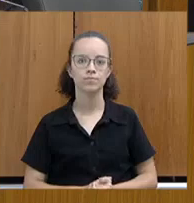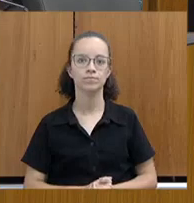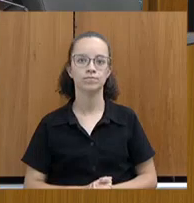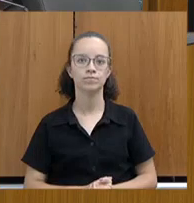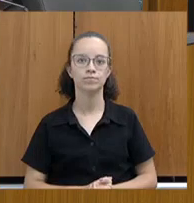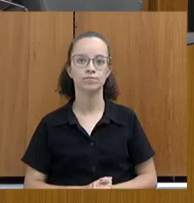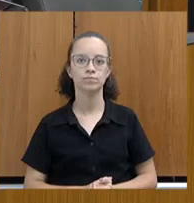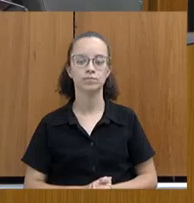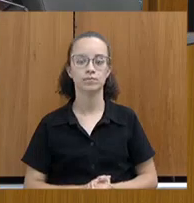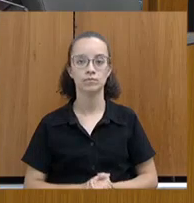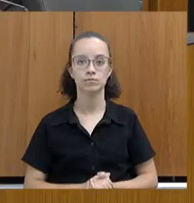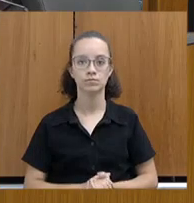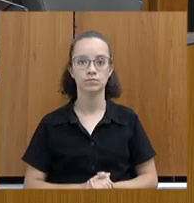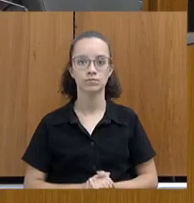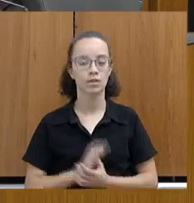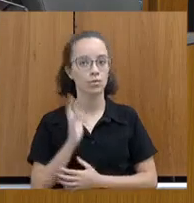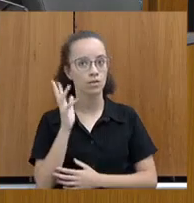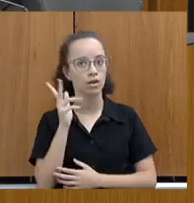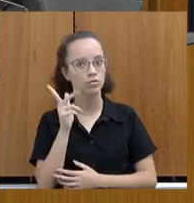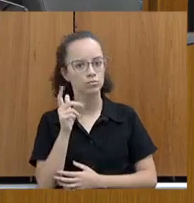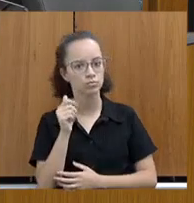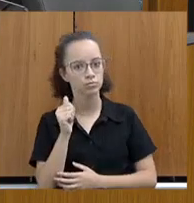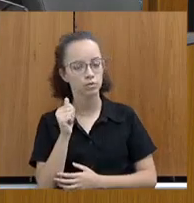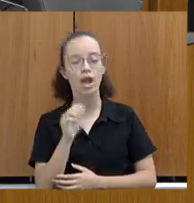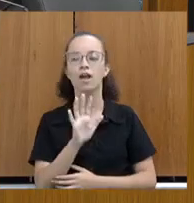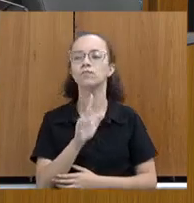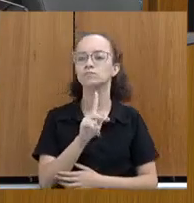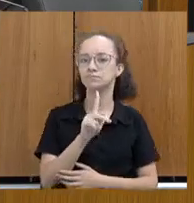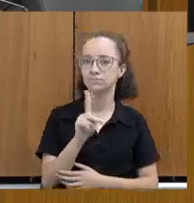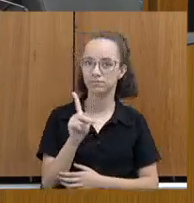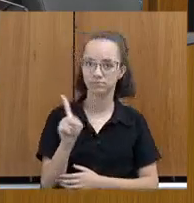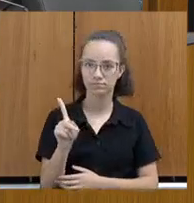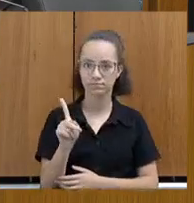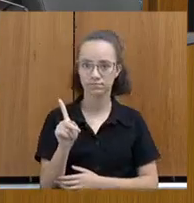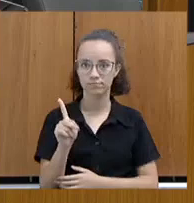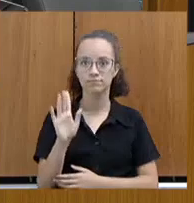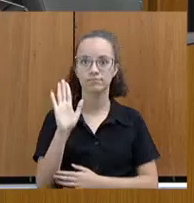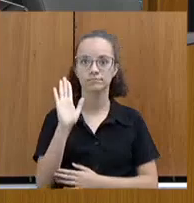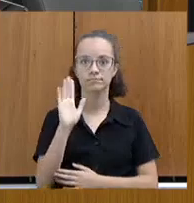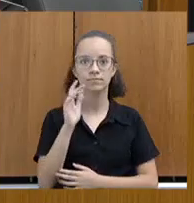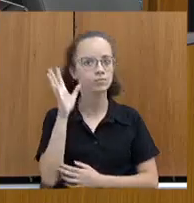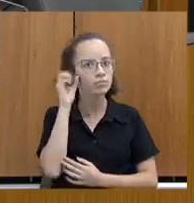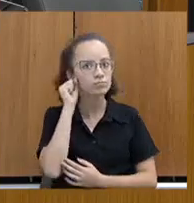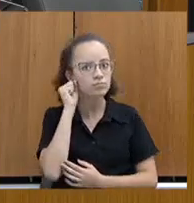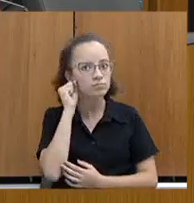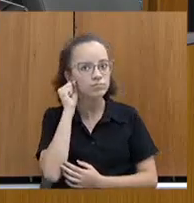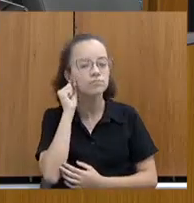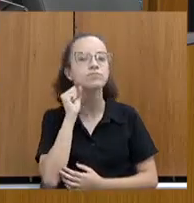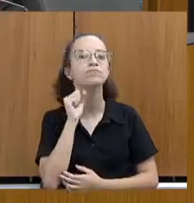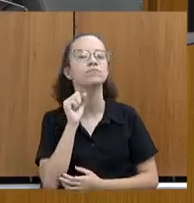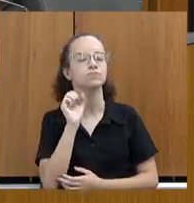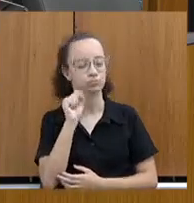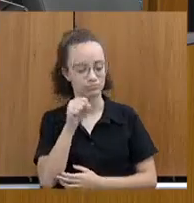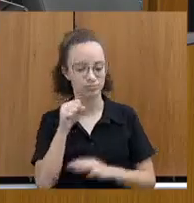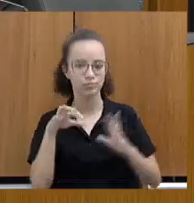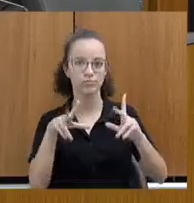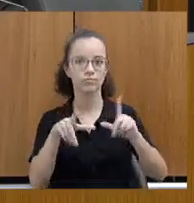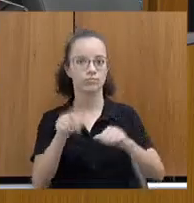Eu acho que ela está... Presidenta, está me ouvindo? Estamos ouvindo.